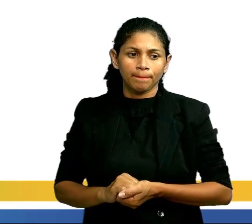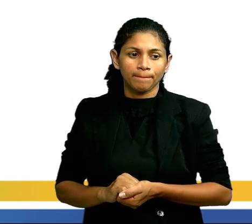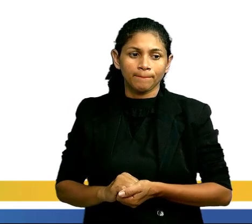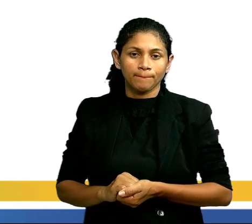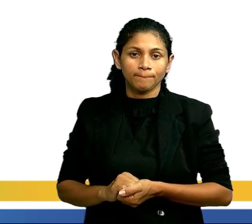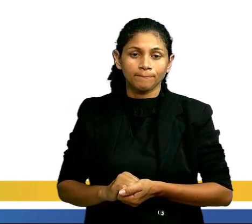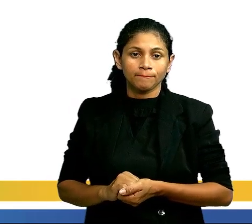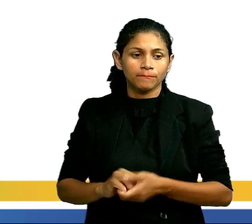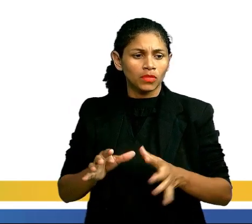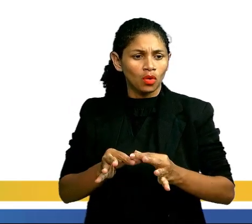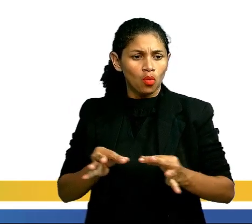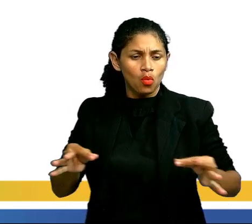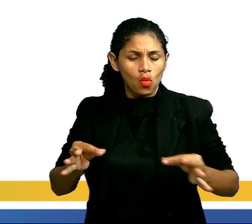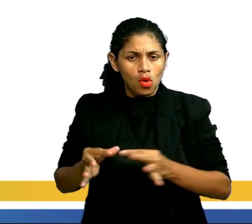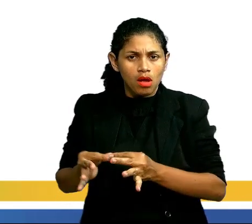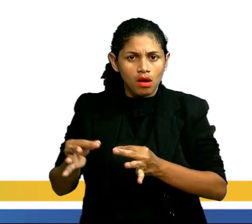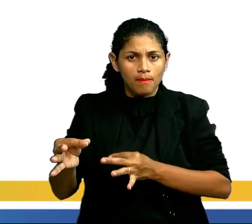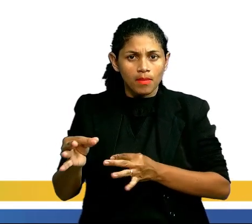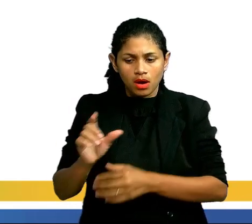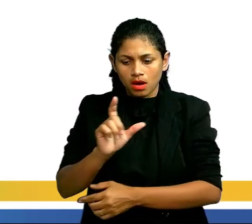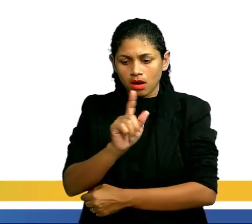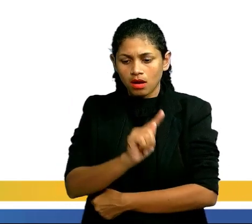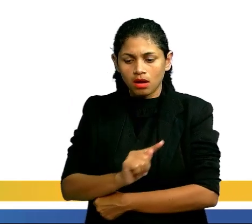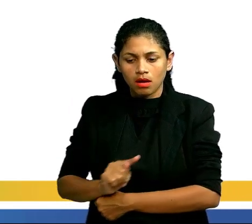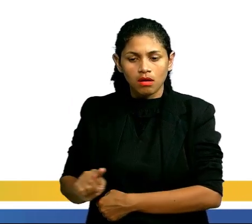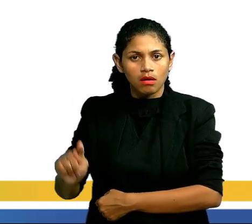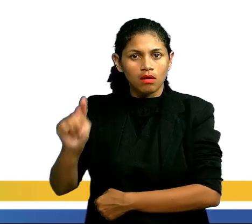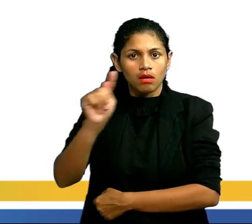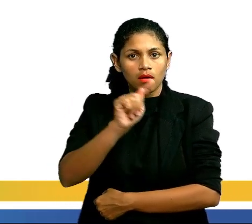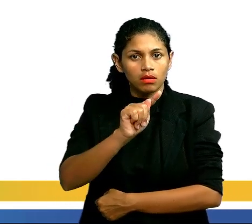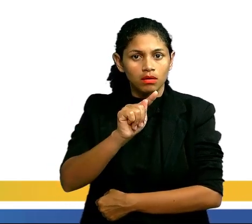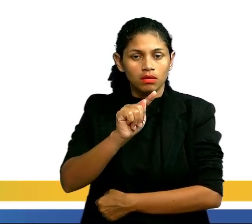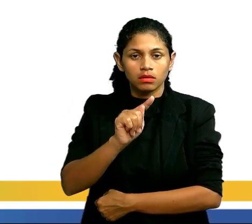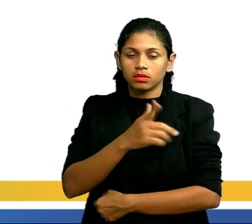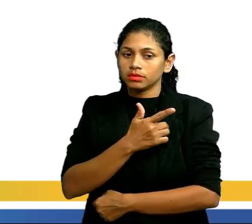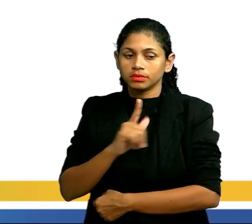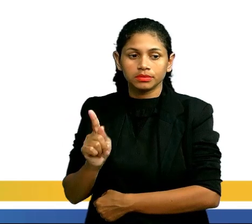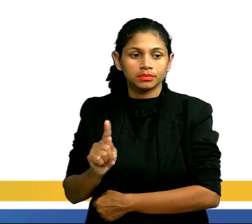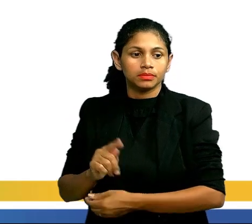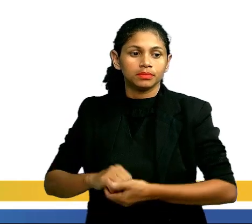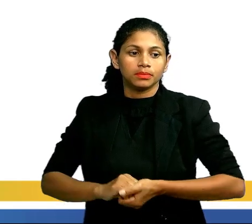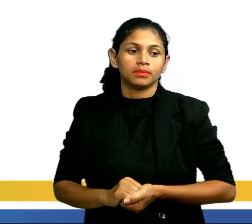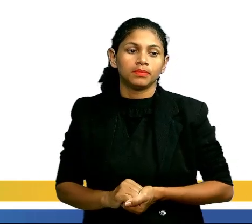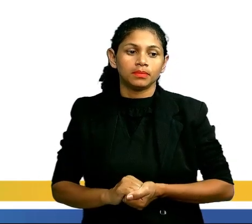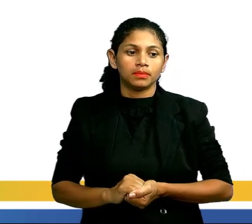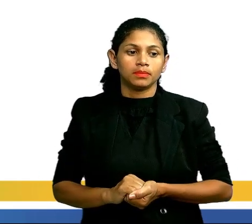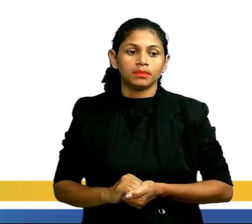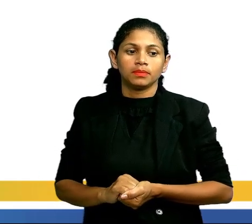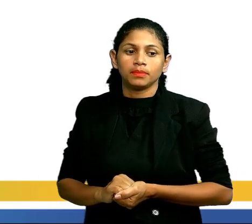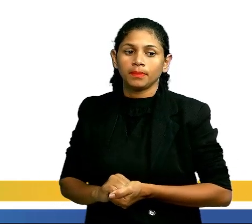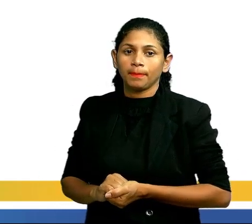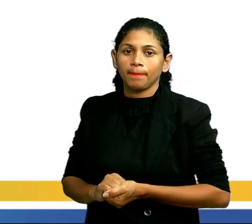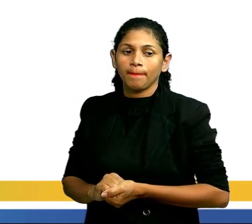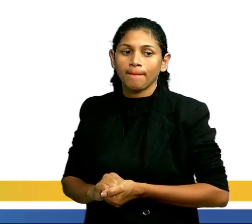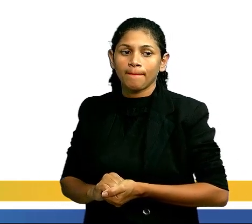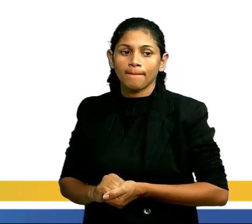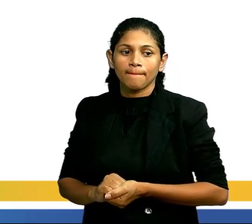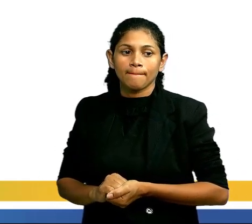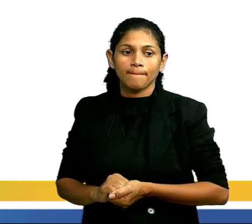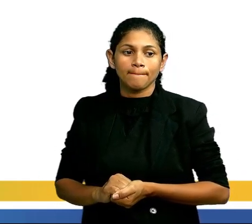Ocorrência de compostos fortemente polares... Eu falei aqui que o petróleo é apolar. Tipo de petróleo também não, né, pessoal? Então, o